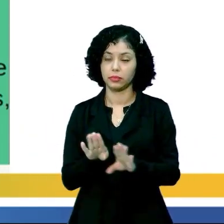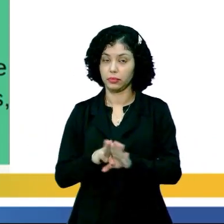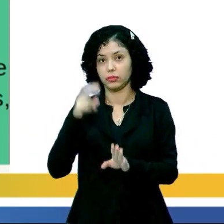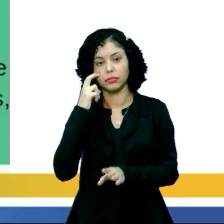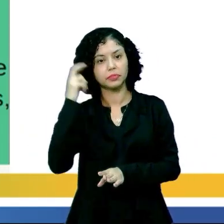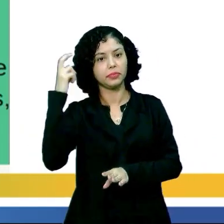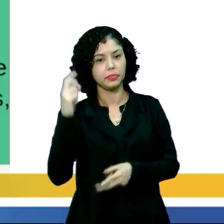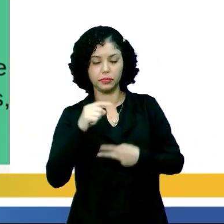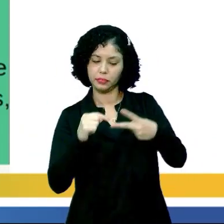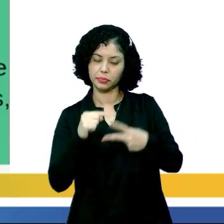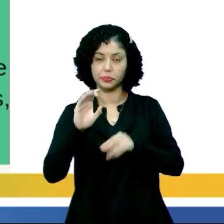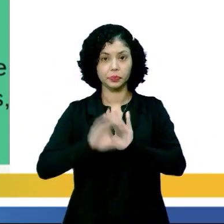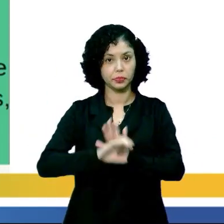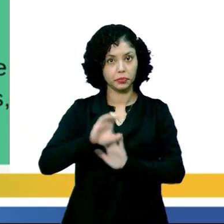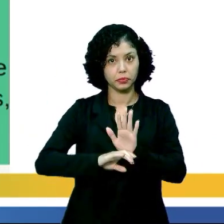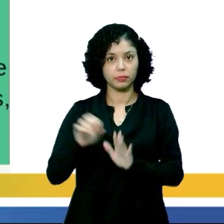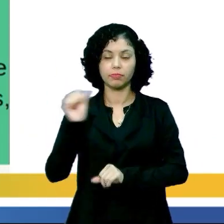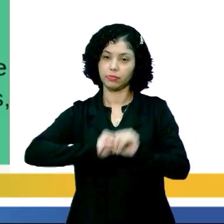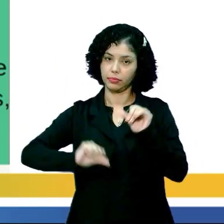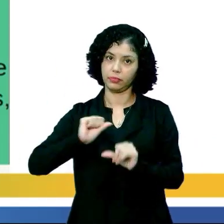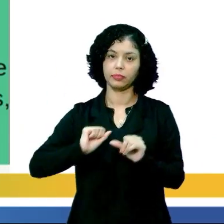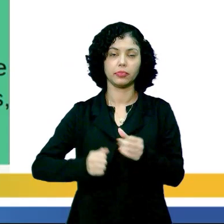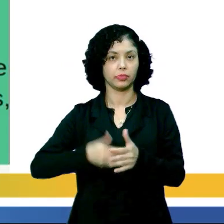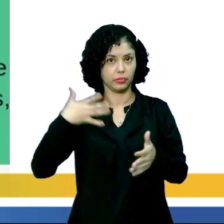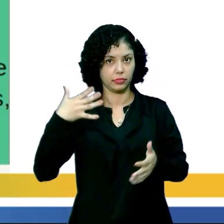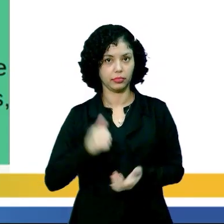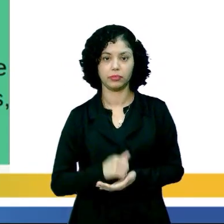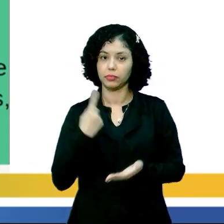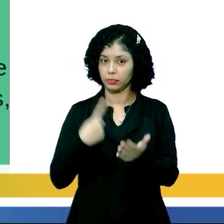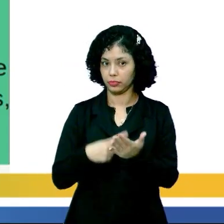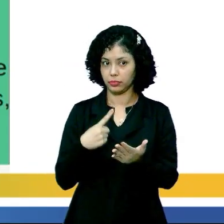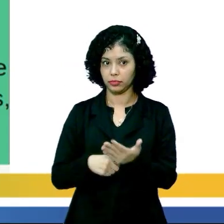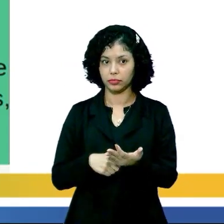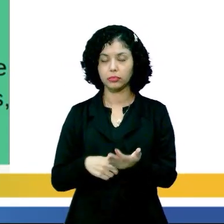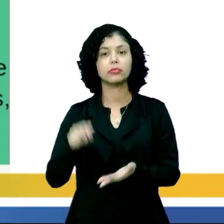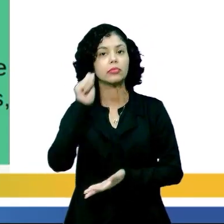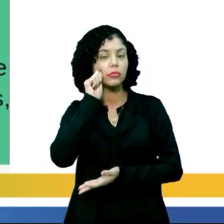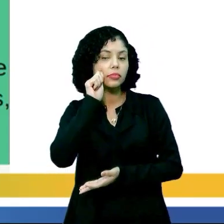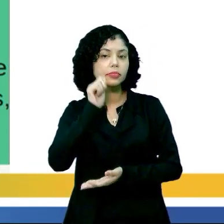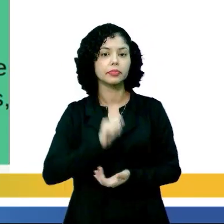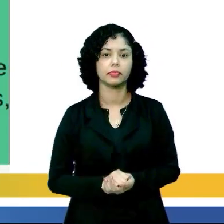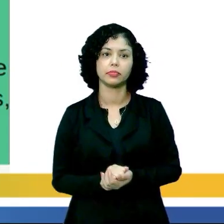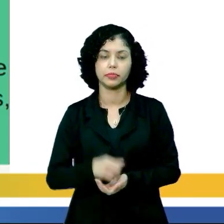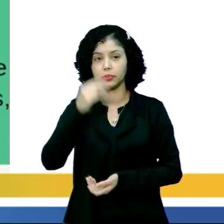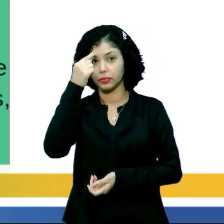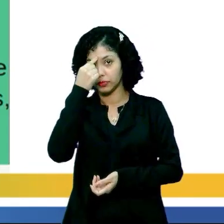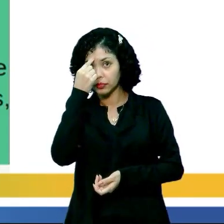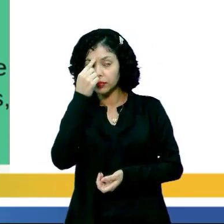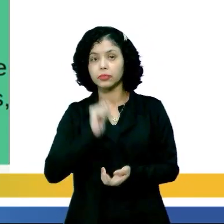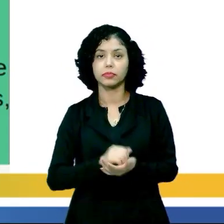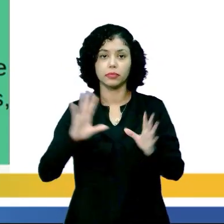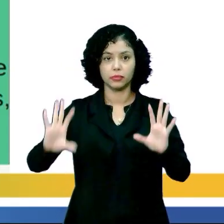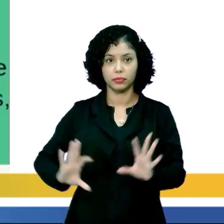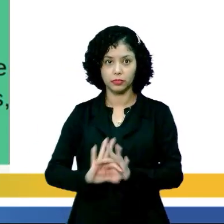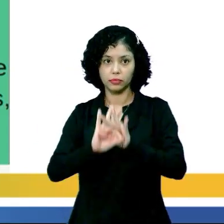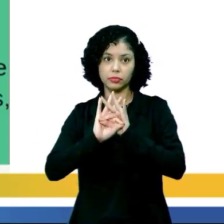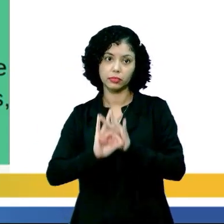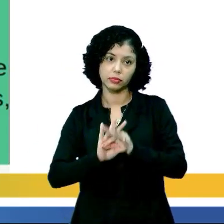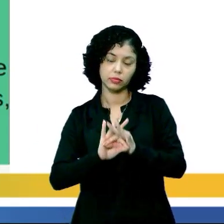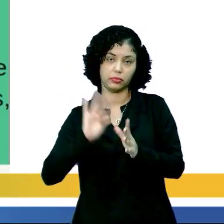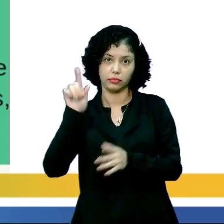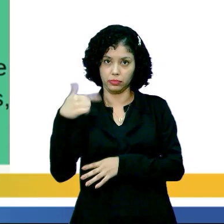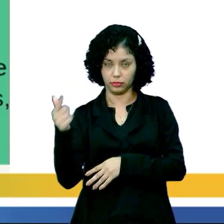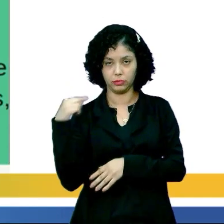é a cultura, né? Que são dois conceitos que mudam muito, né? De acordo com os autores. A memória está relacionada